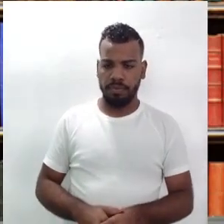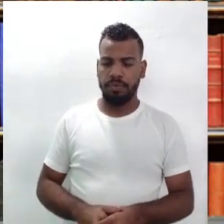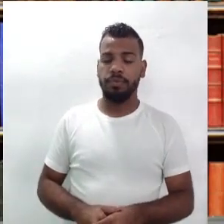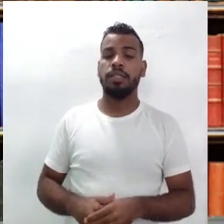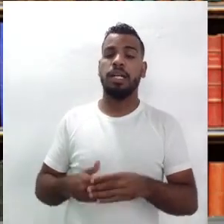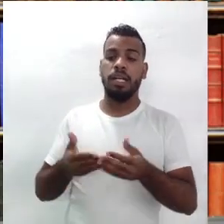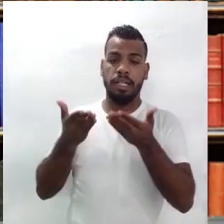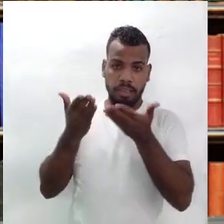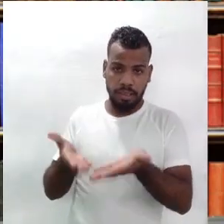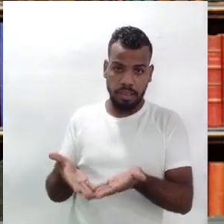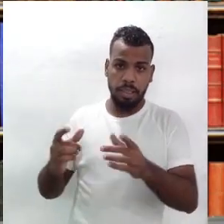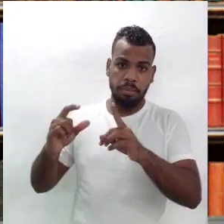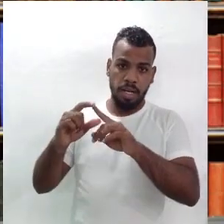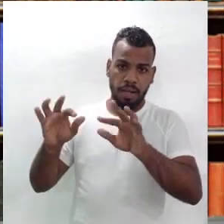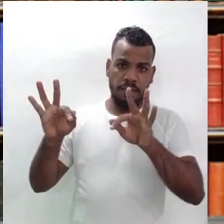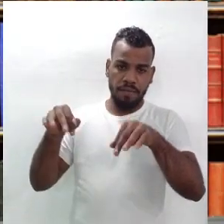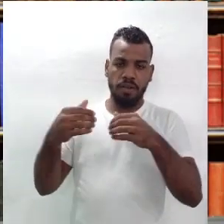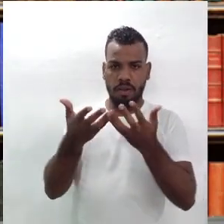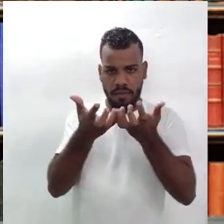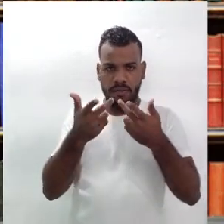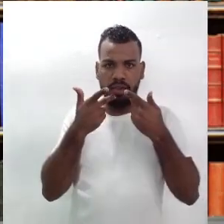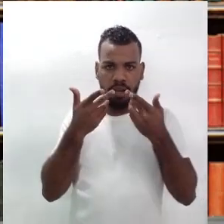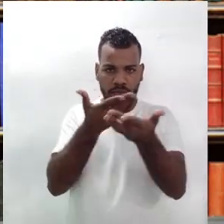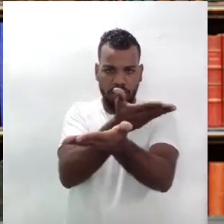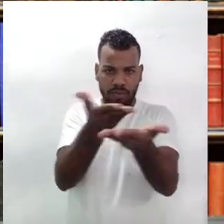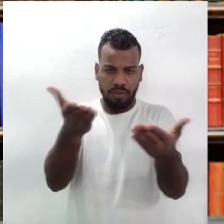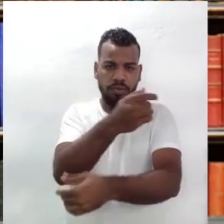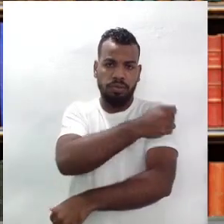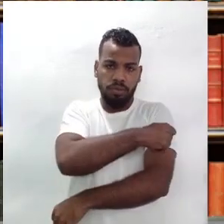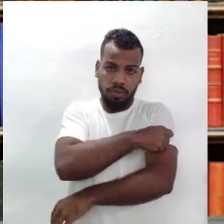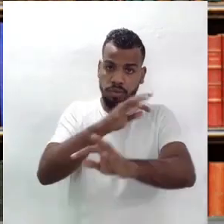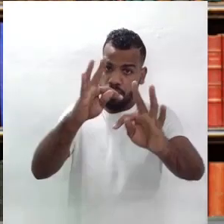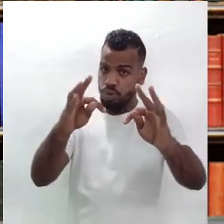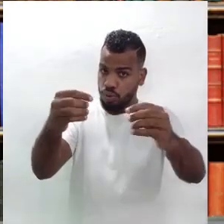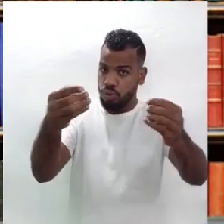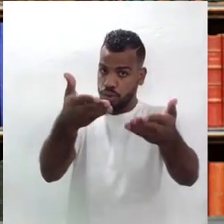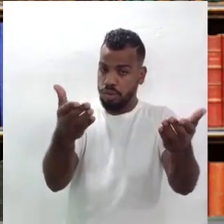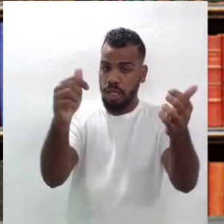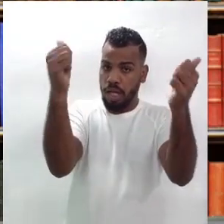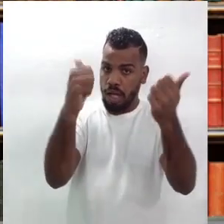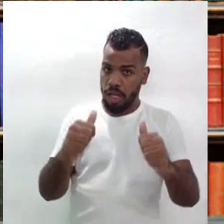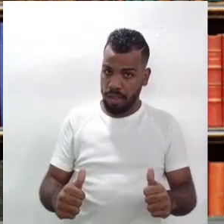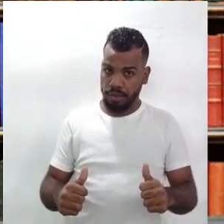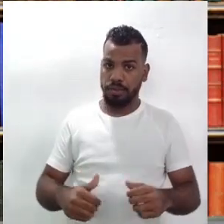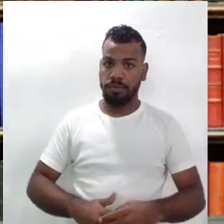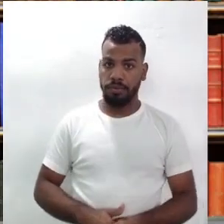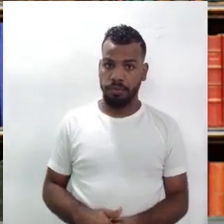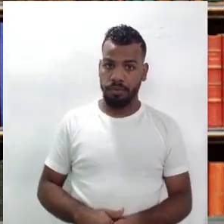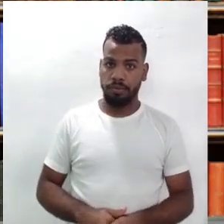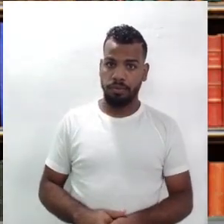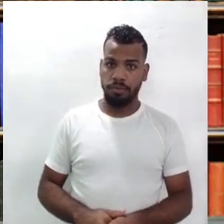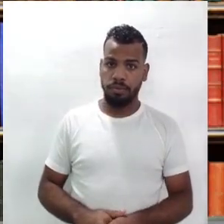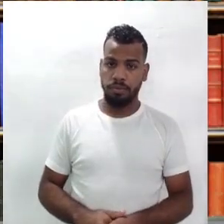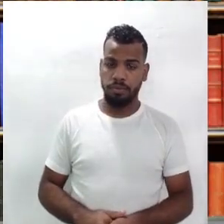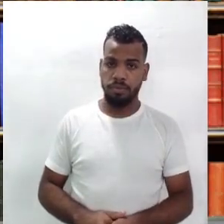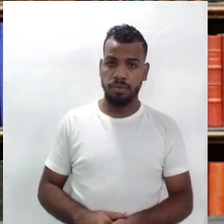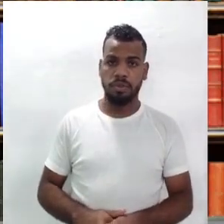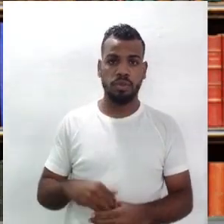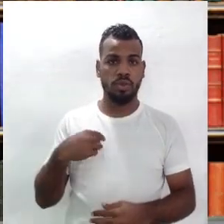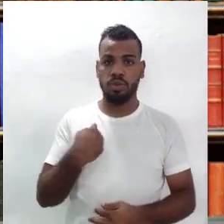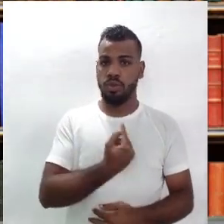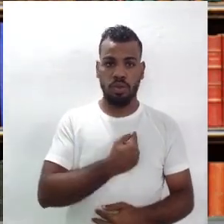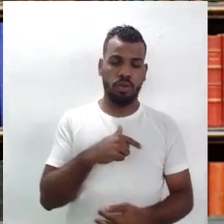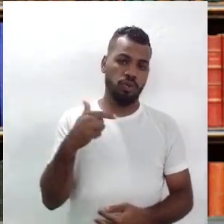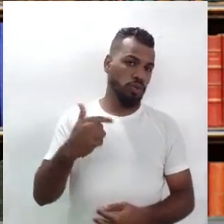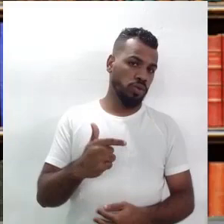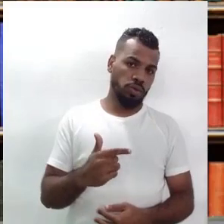palavra final que eu gostaria de deixar ao estudante de Pernambuco e a todos os interessados de arte, que nós não temos